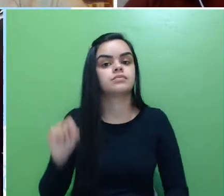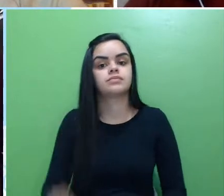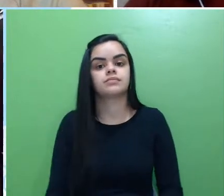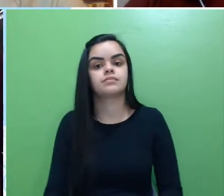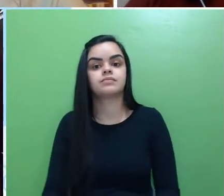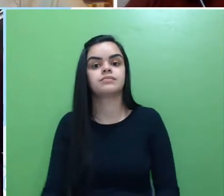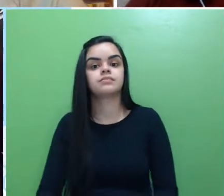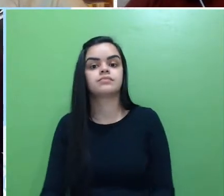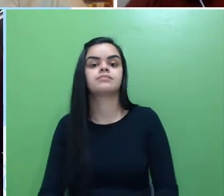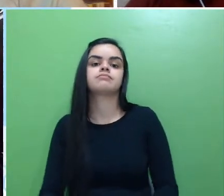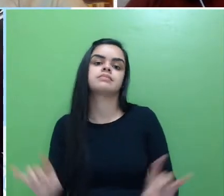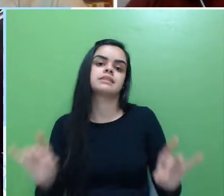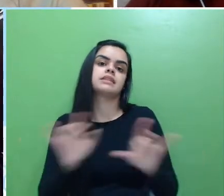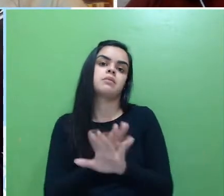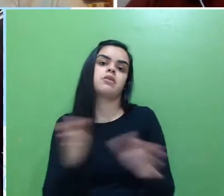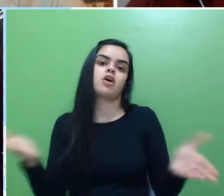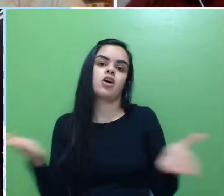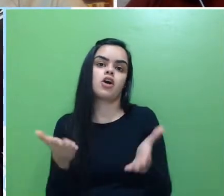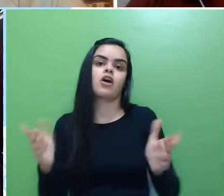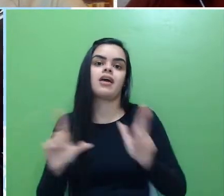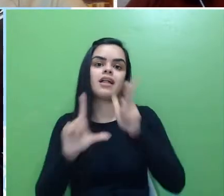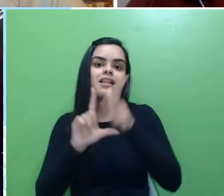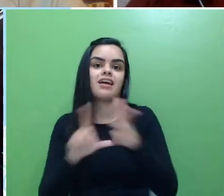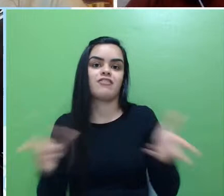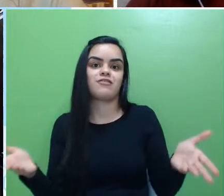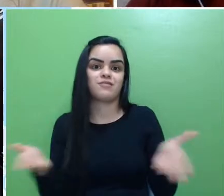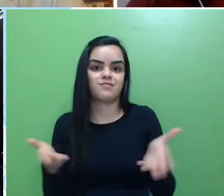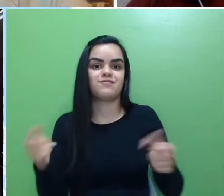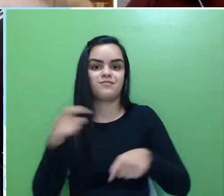e encerramos a nossa live por aqui.